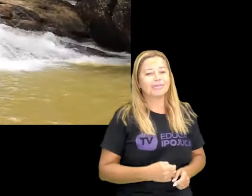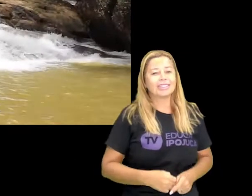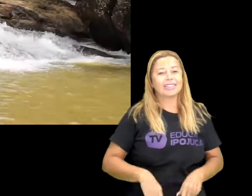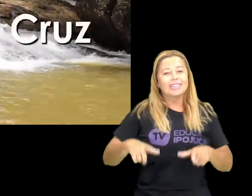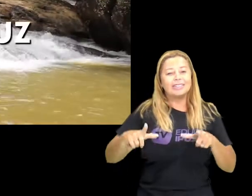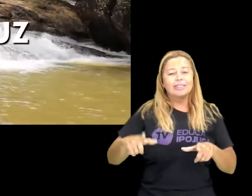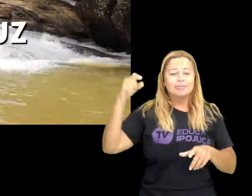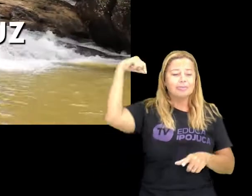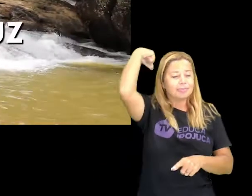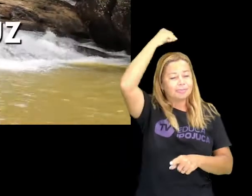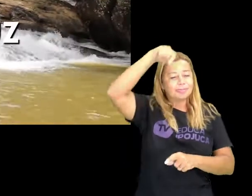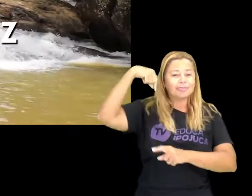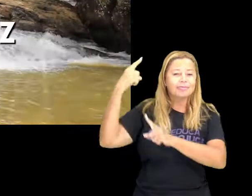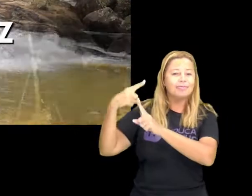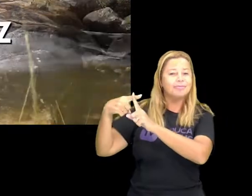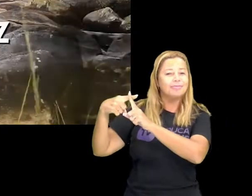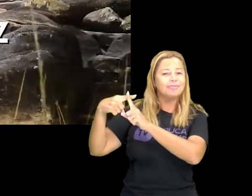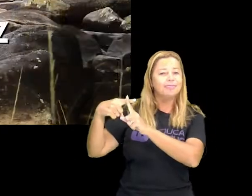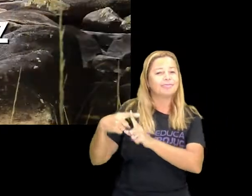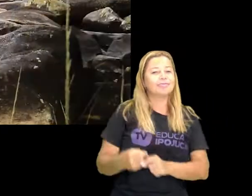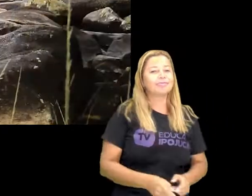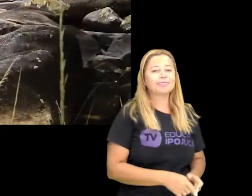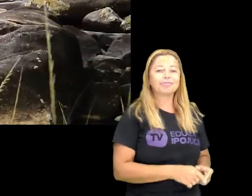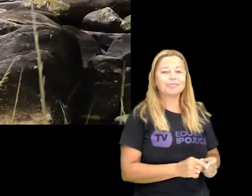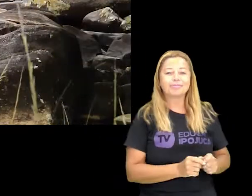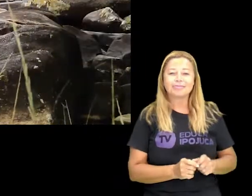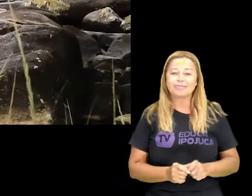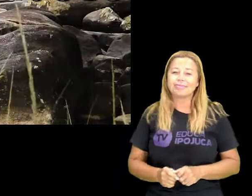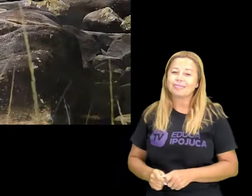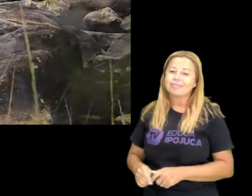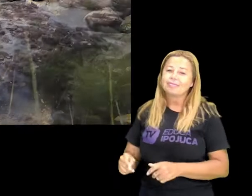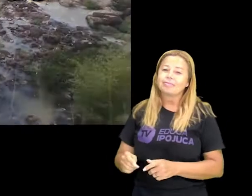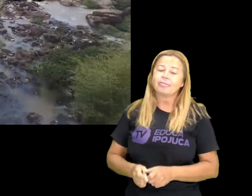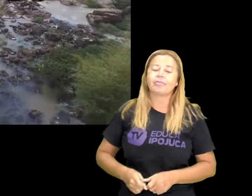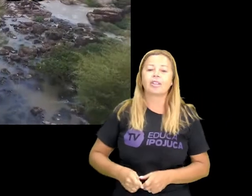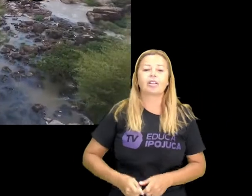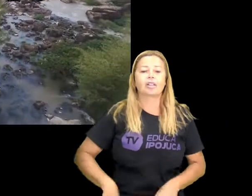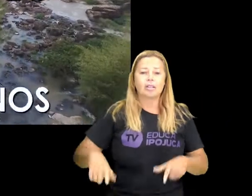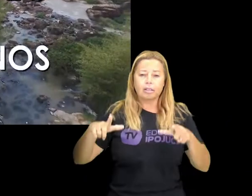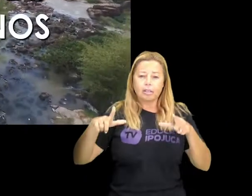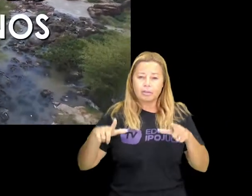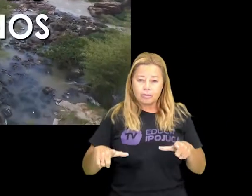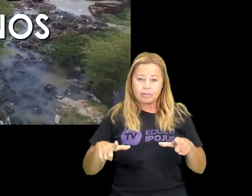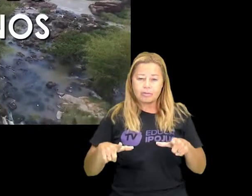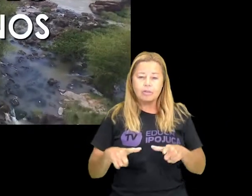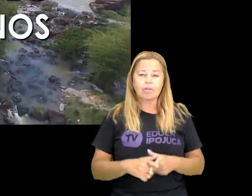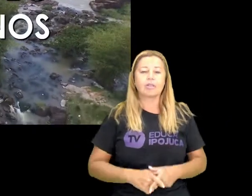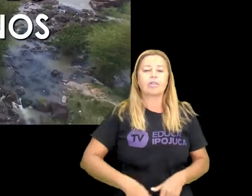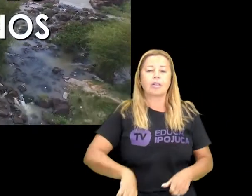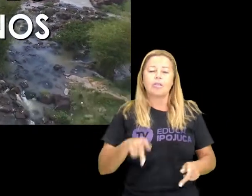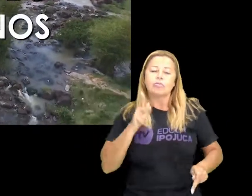Terra de Santa Cruz Deste solo, os